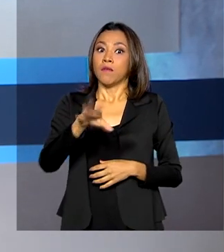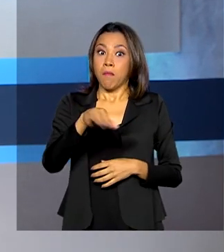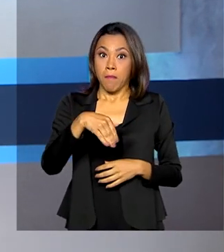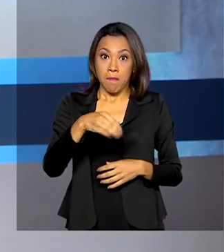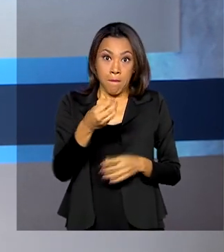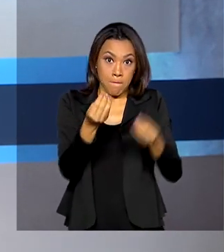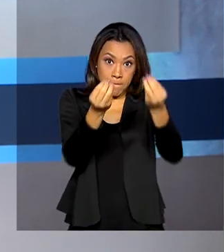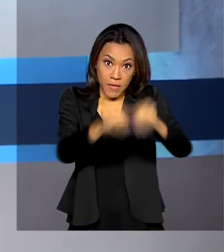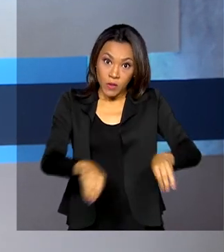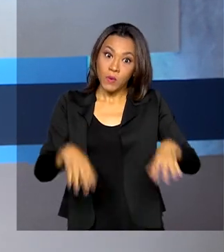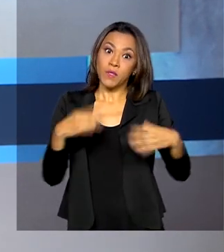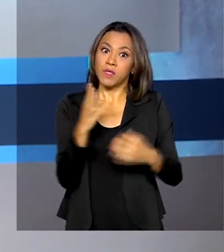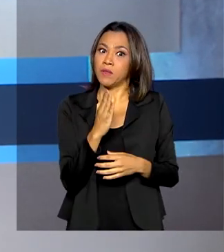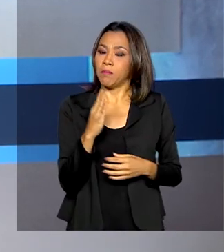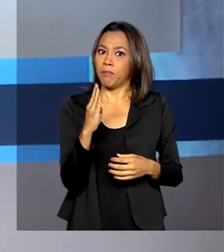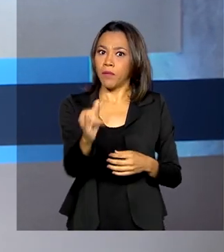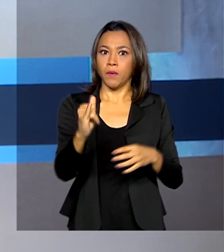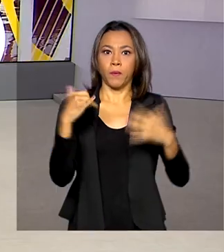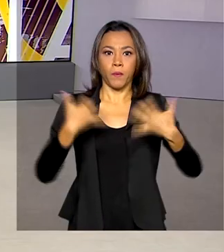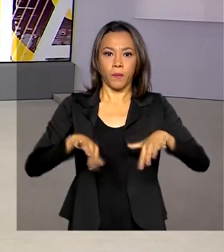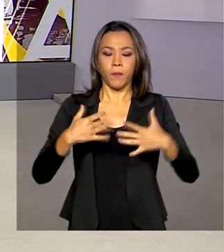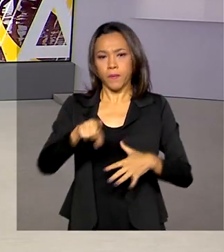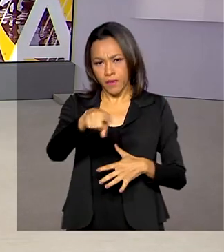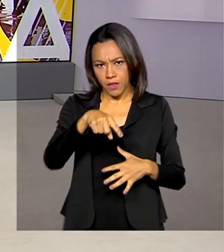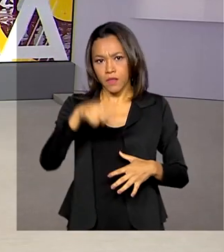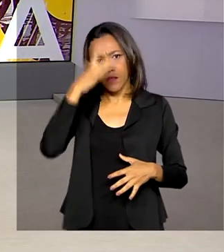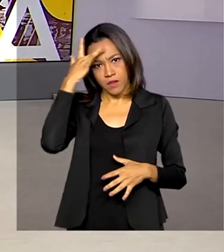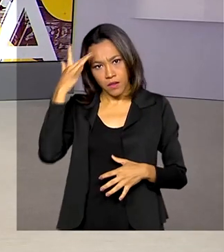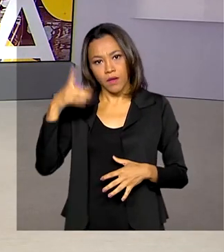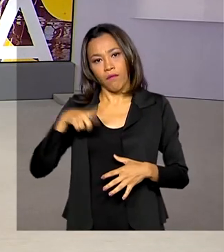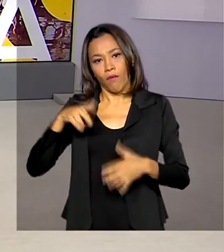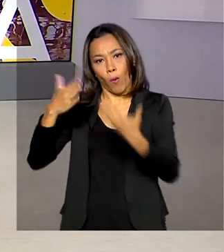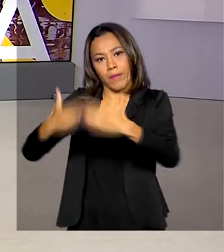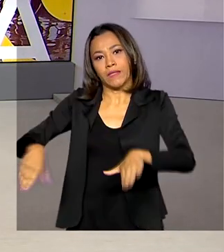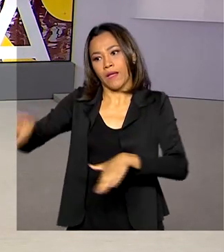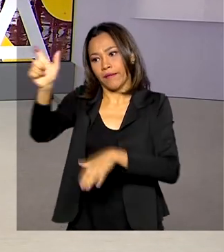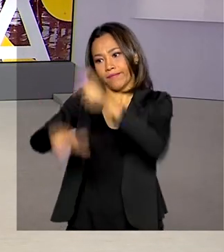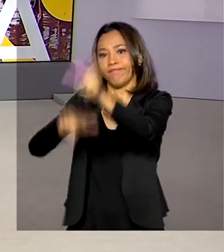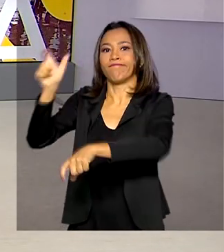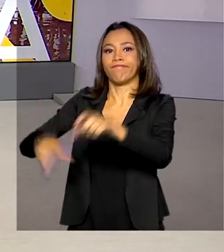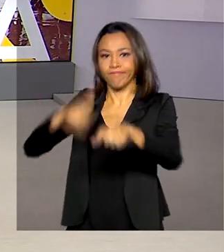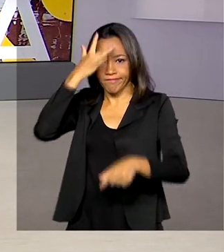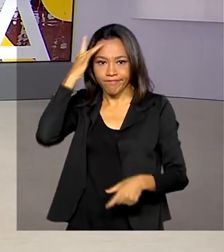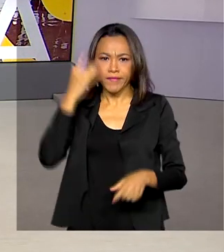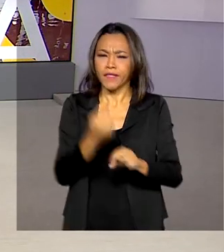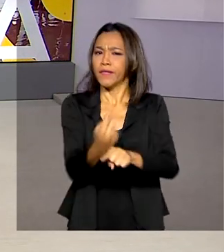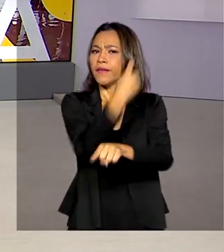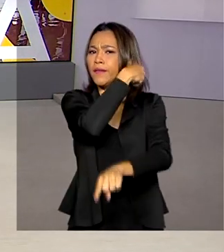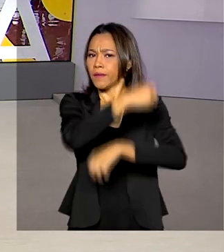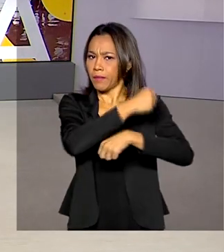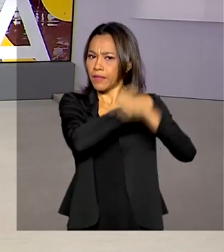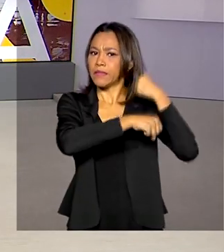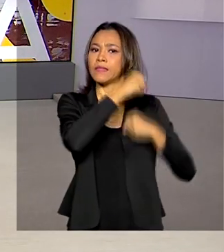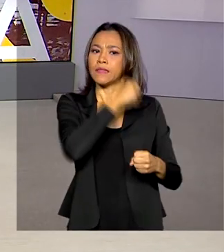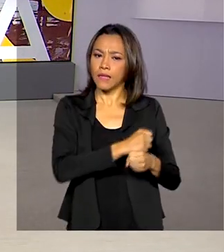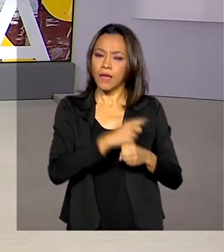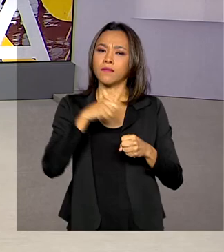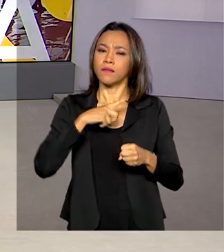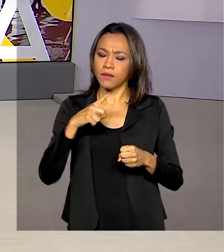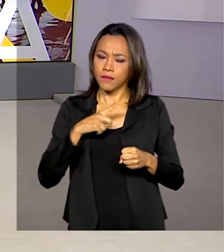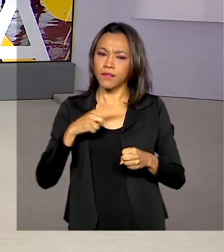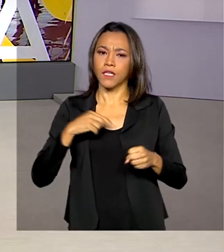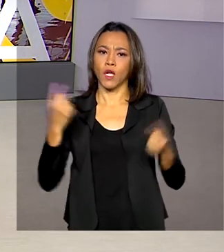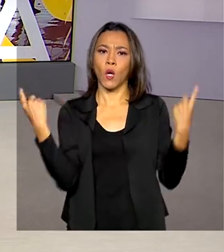perdas que são repassadas ao consumidor. Desde o ano passado, o governo vem intensificando operações de combate a esse tipo de